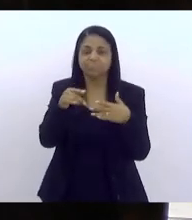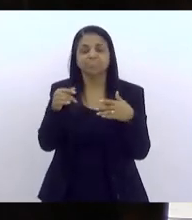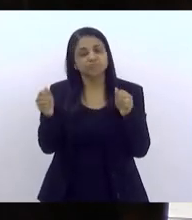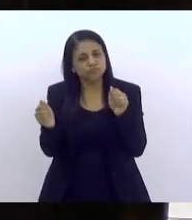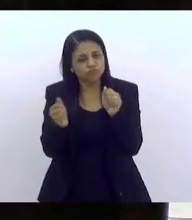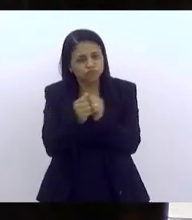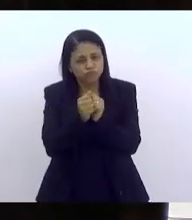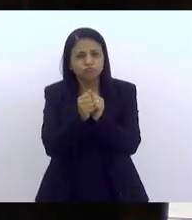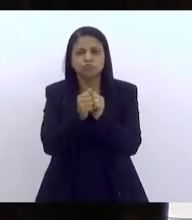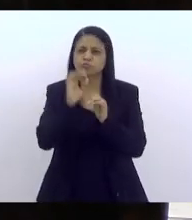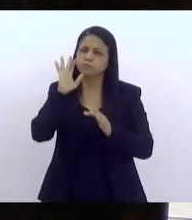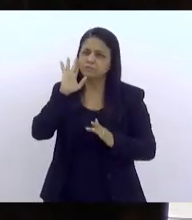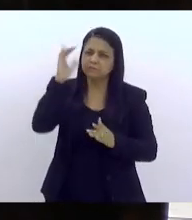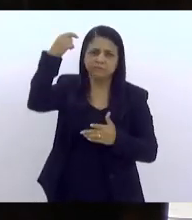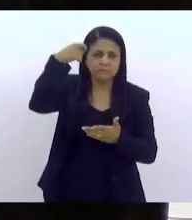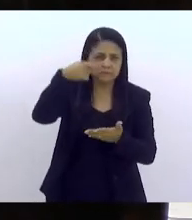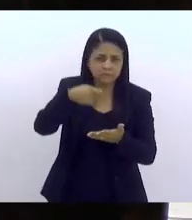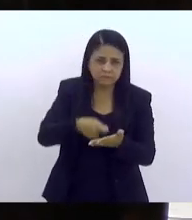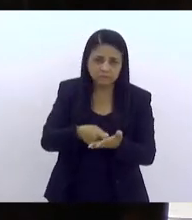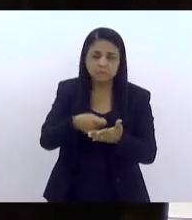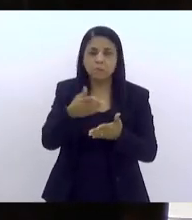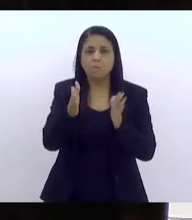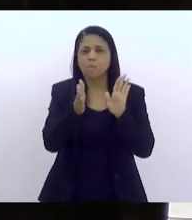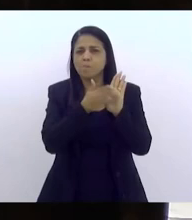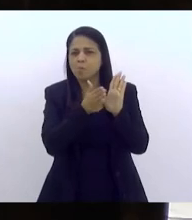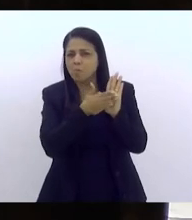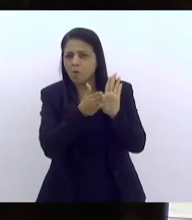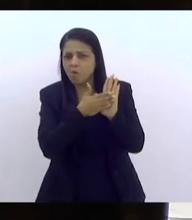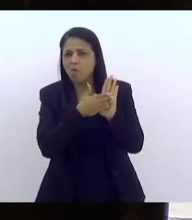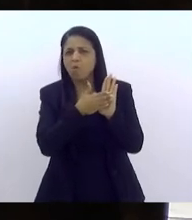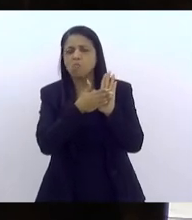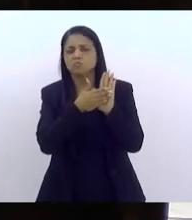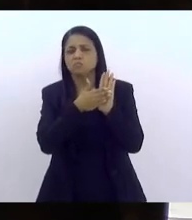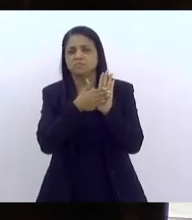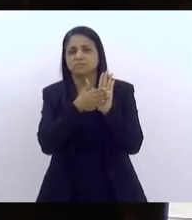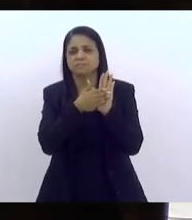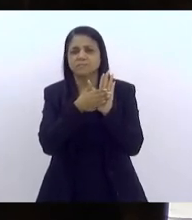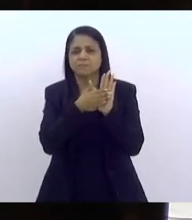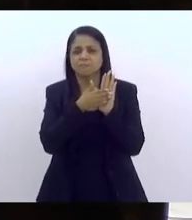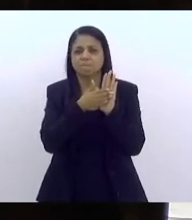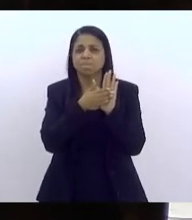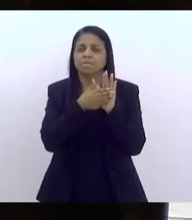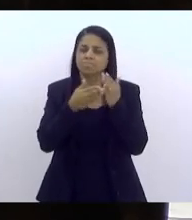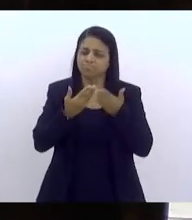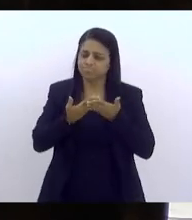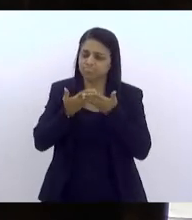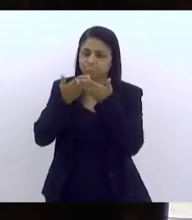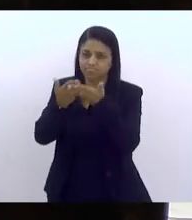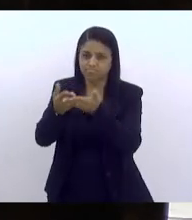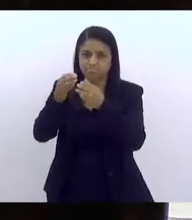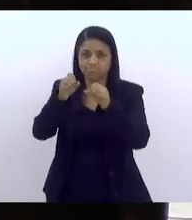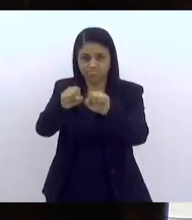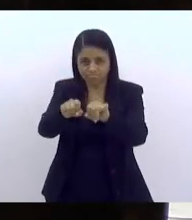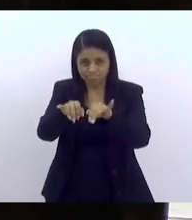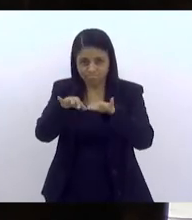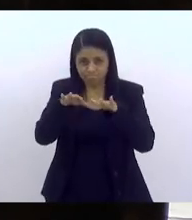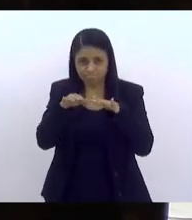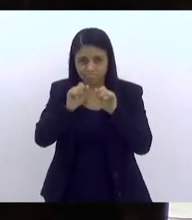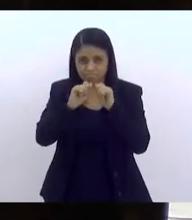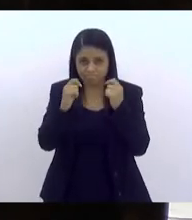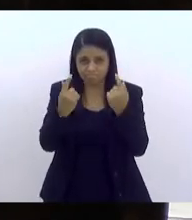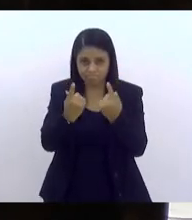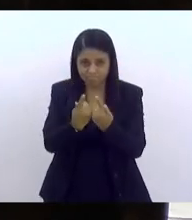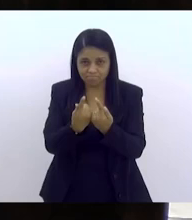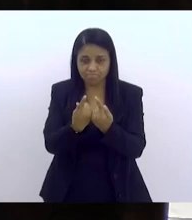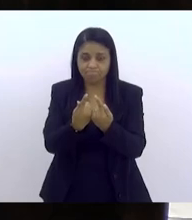decidirem de proposta aqui, eu vou levar ao plenário dessa casa para virar lei.